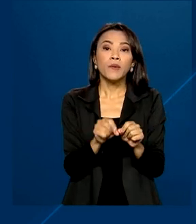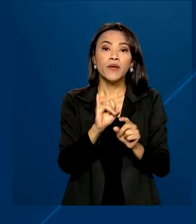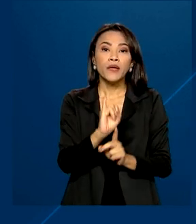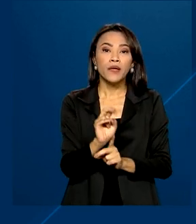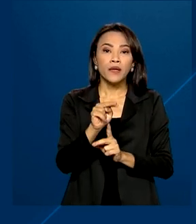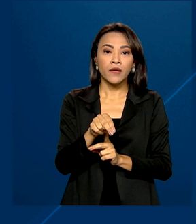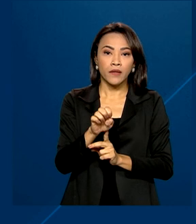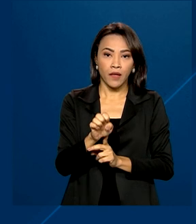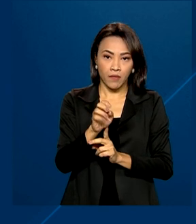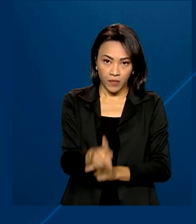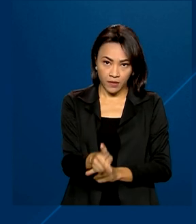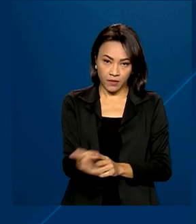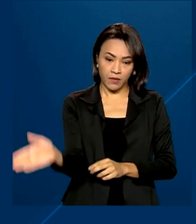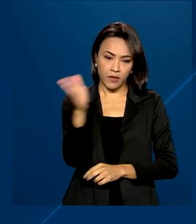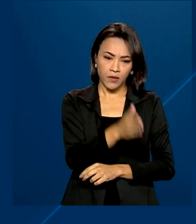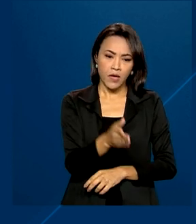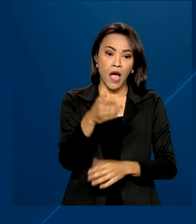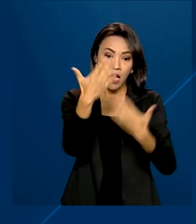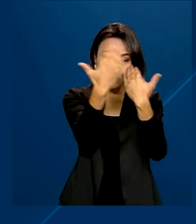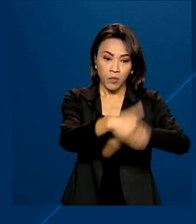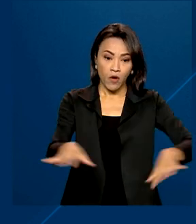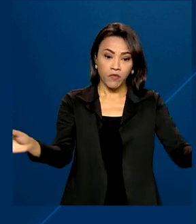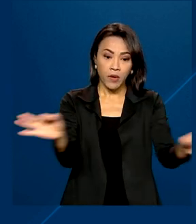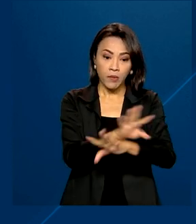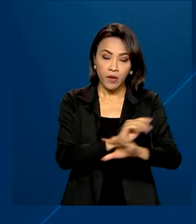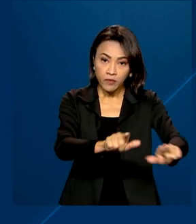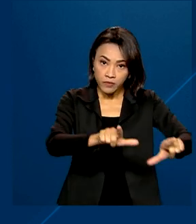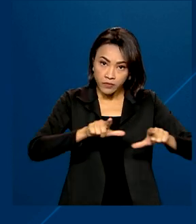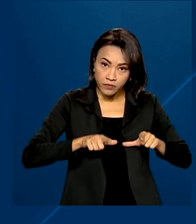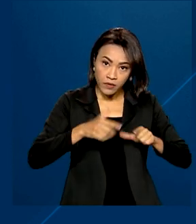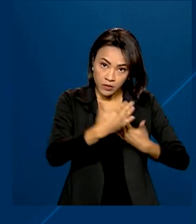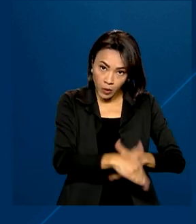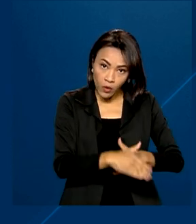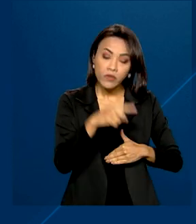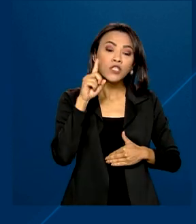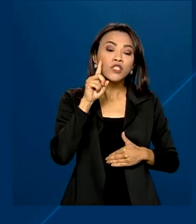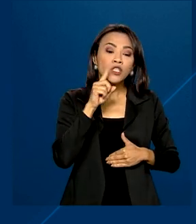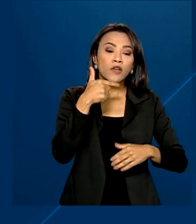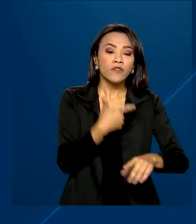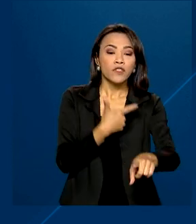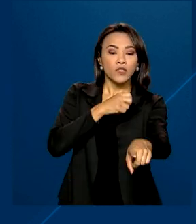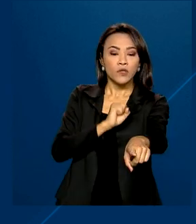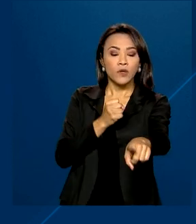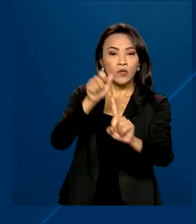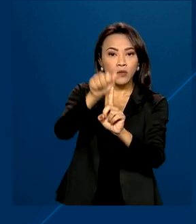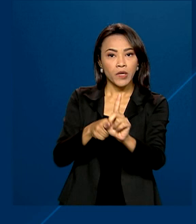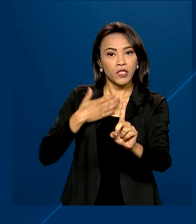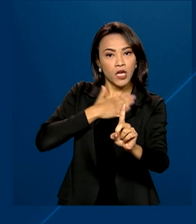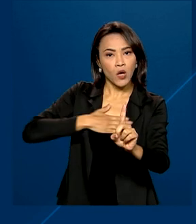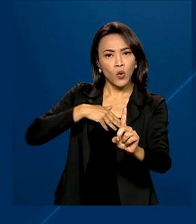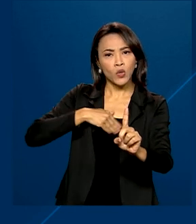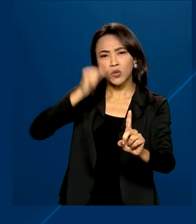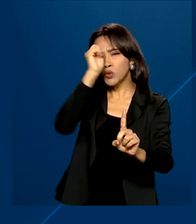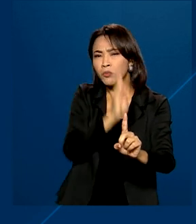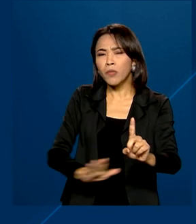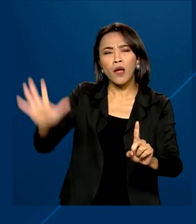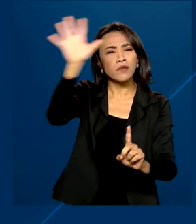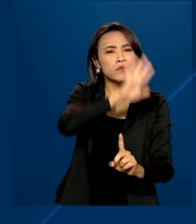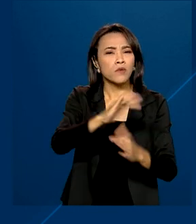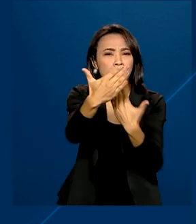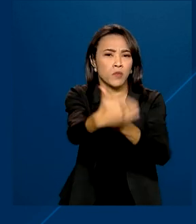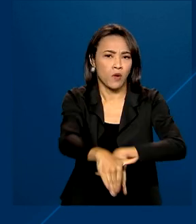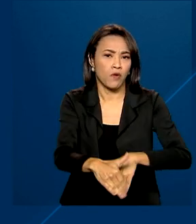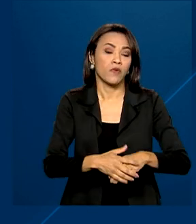As provas para a conclusão do ensino fundamental e médio serão aplicadas em 28 de agosto em todo o Brasil. As